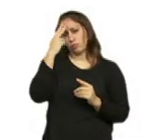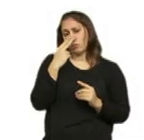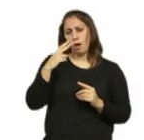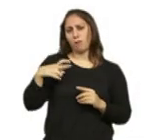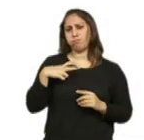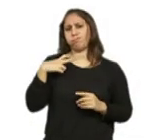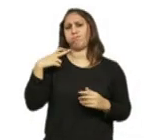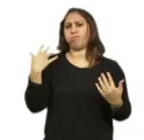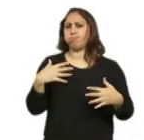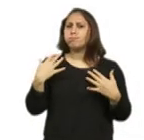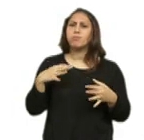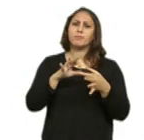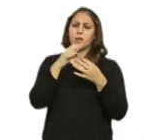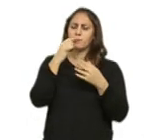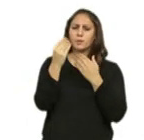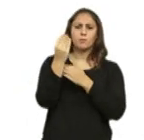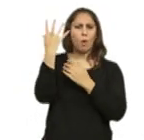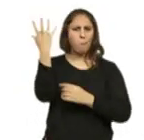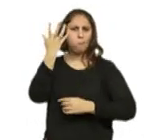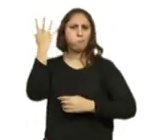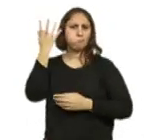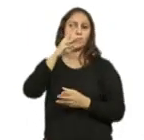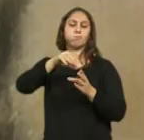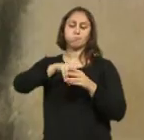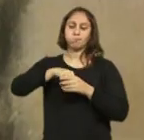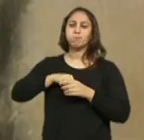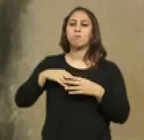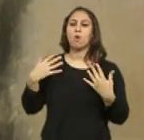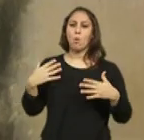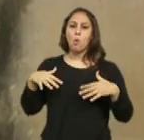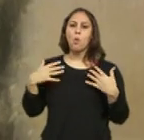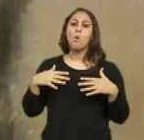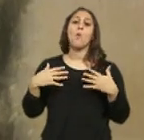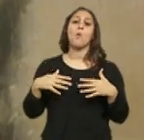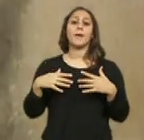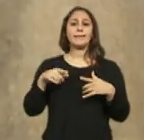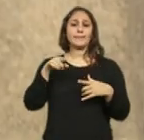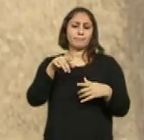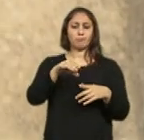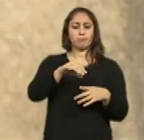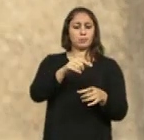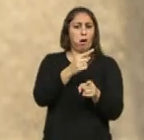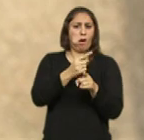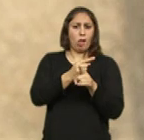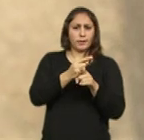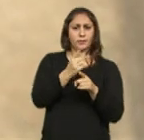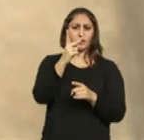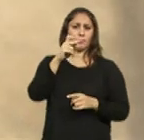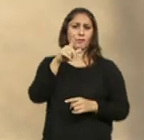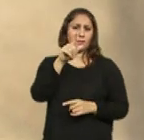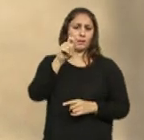ponto de vista cultural e patrimonial e que ocupava aqui este fundo deste Val da Ribela